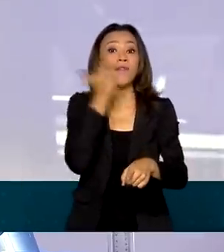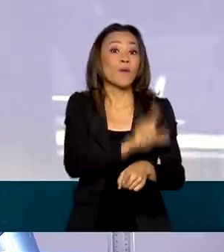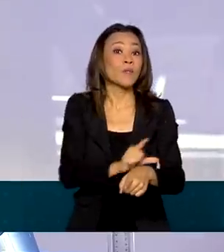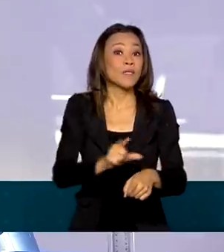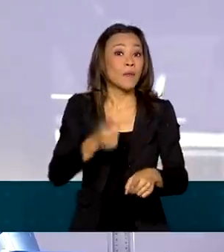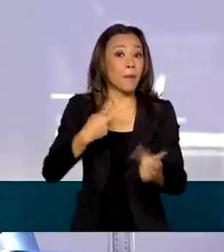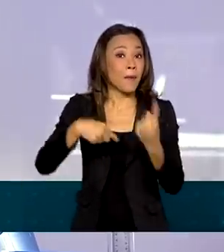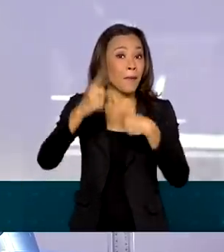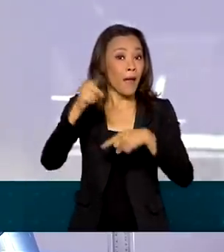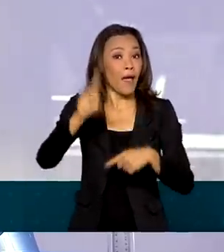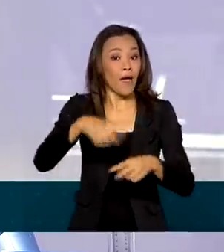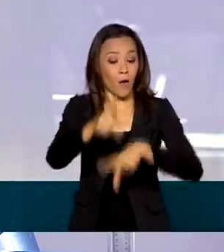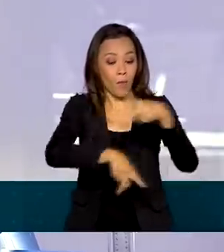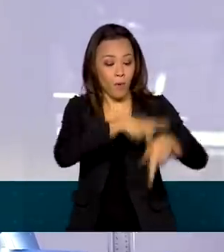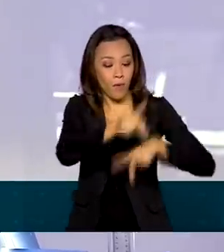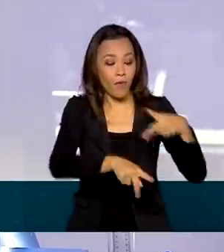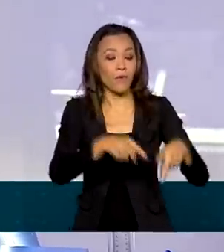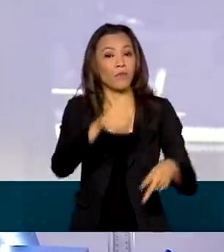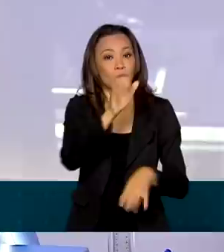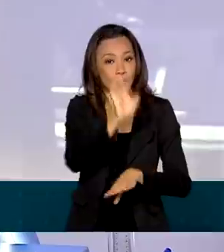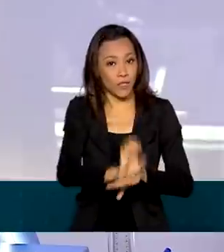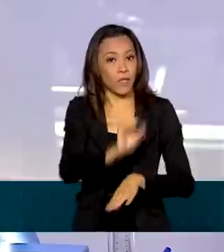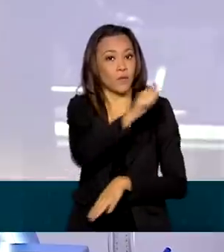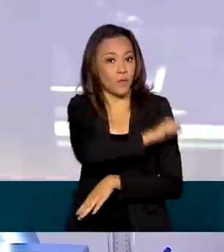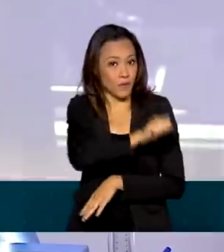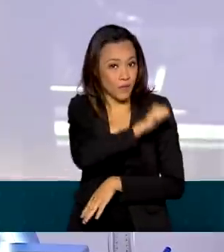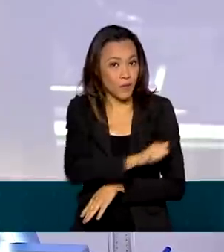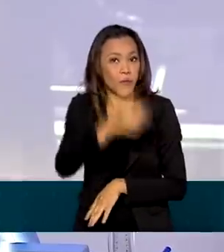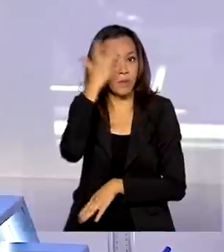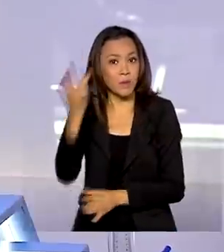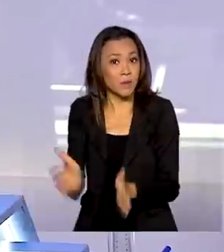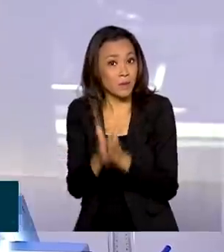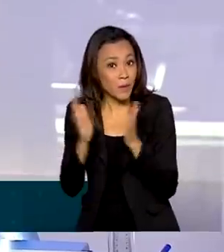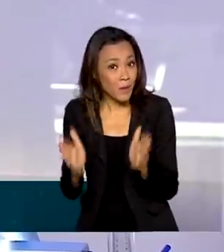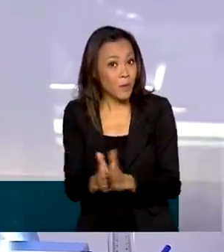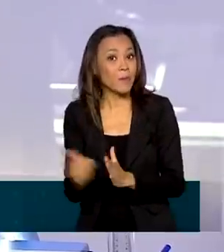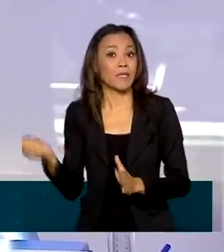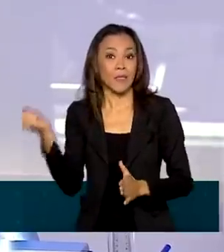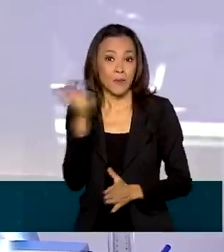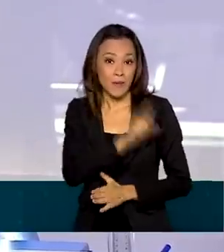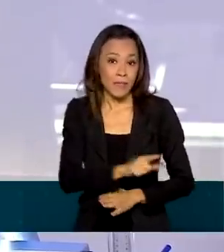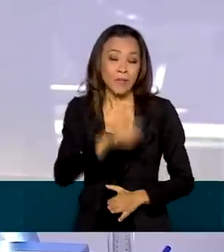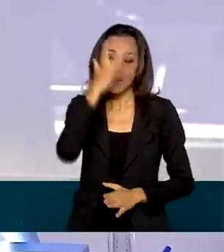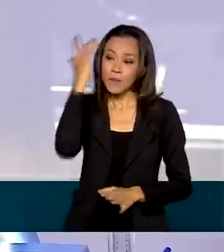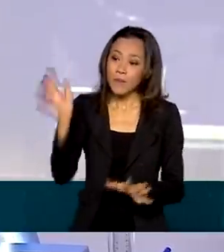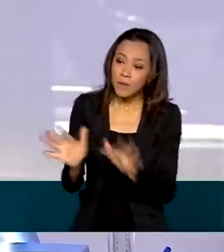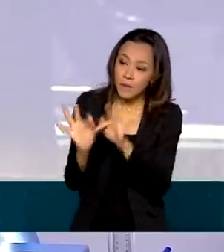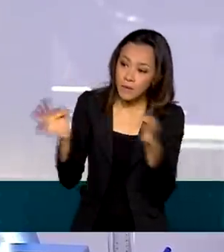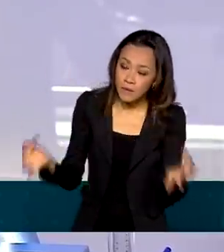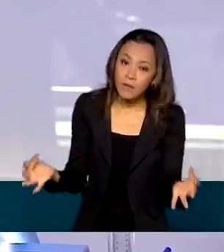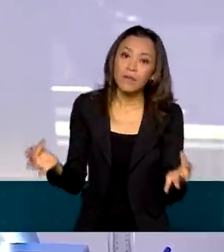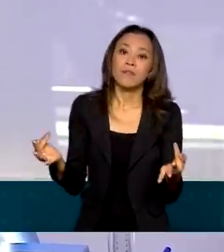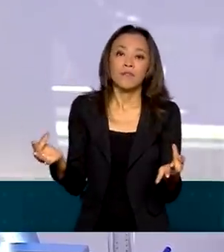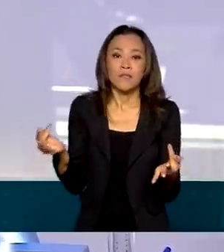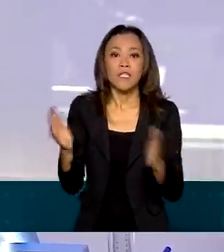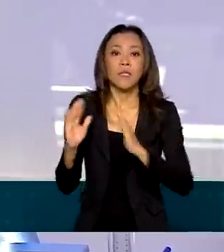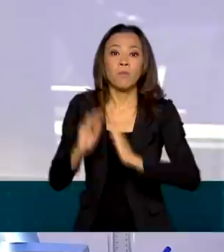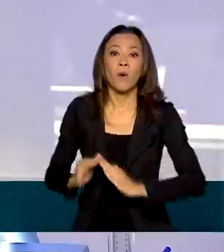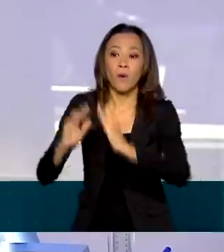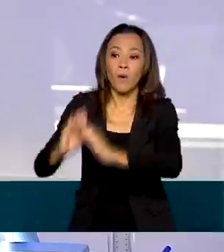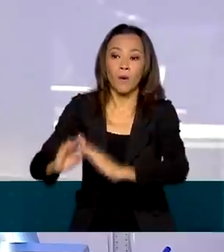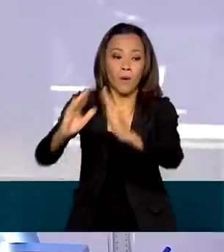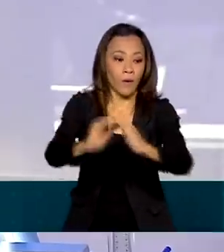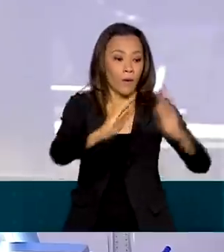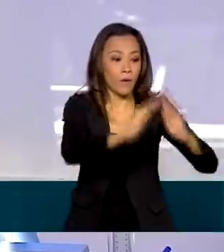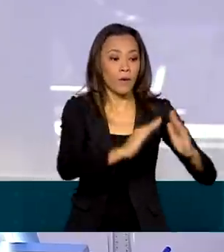Quem está ganhando aqui hoje são as pessoas mais pobres, as pessoas mais humildes, que moram nos lugares